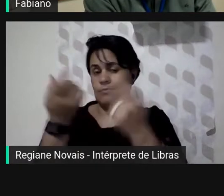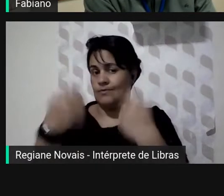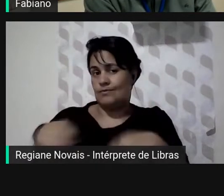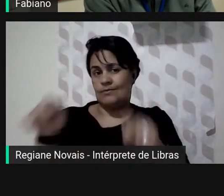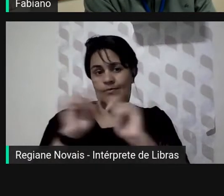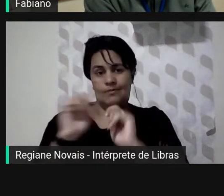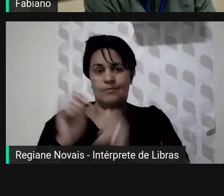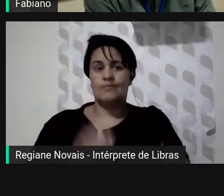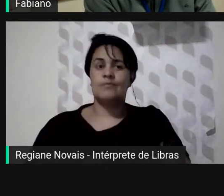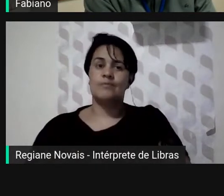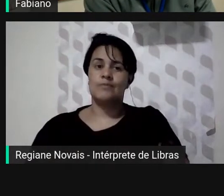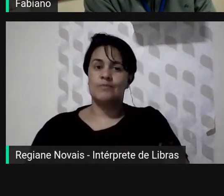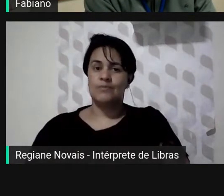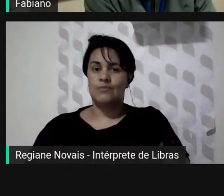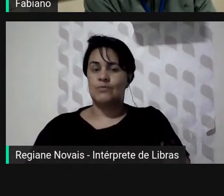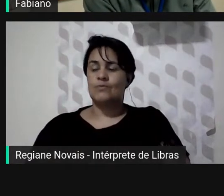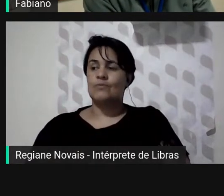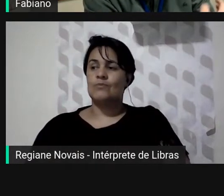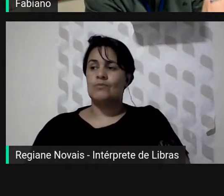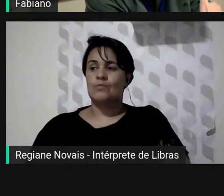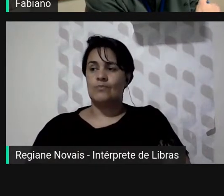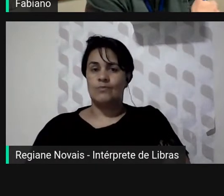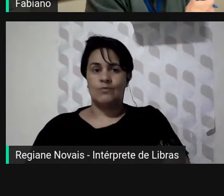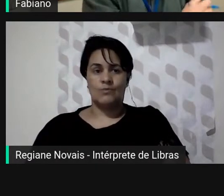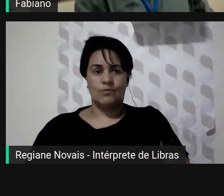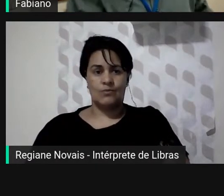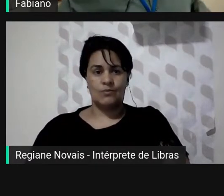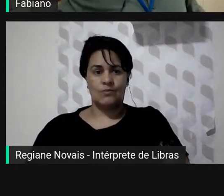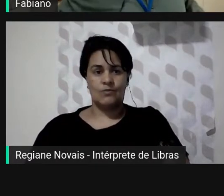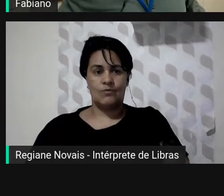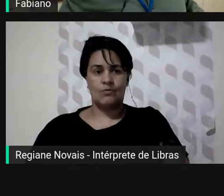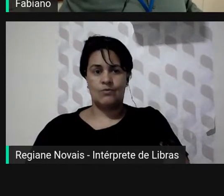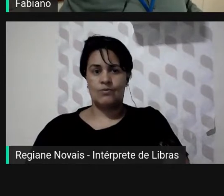né Sérgio você está sem microfone Sérgio